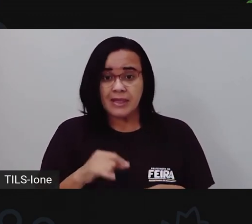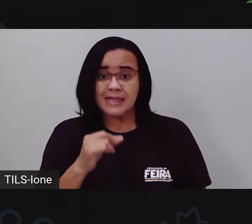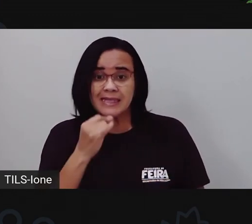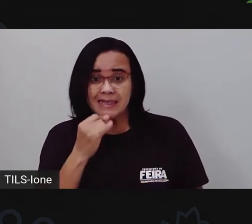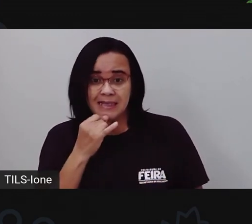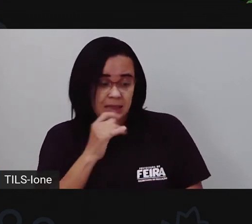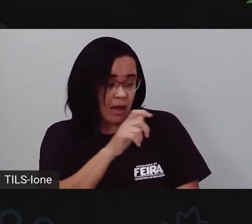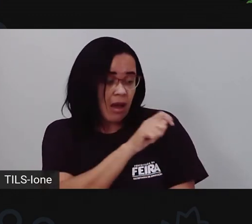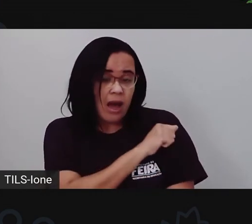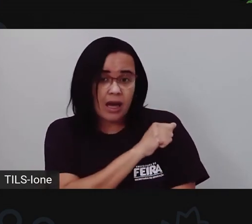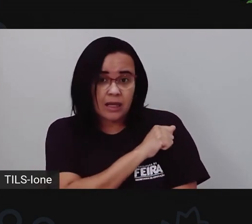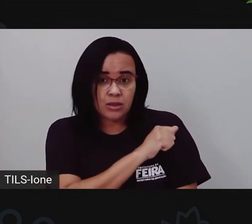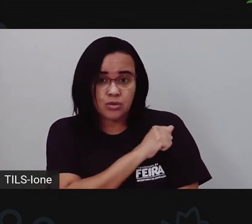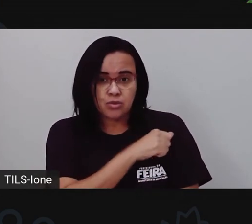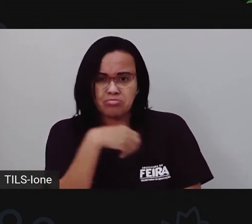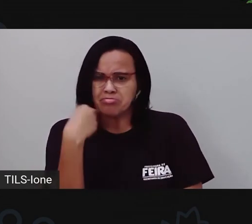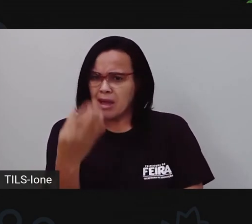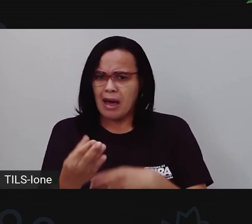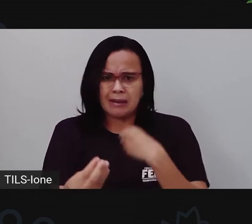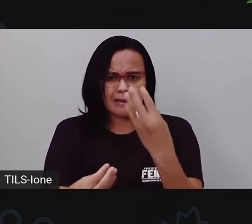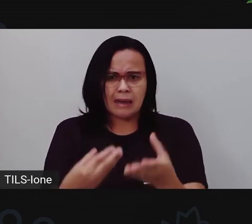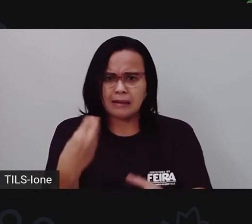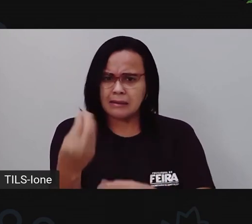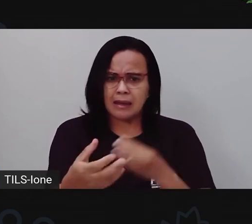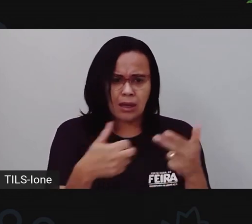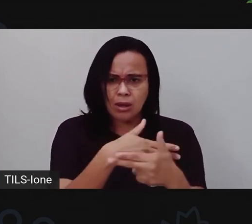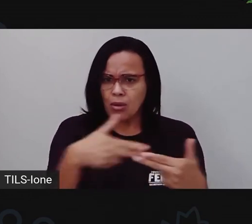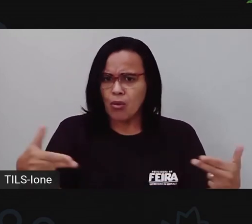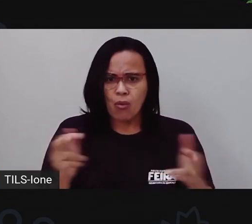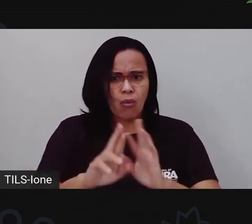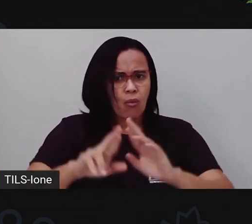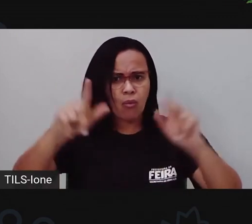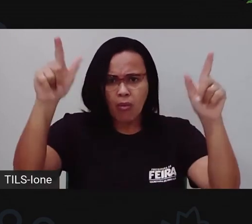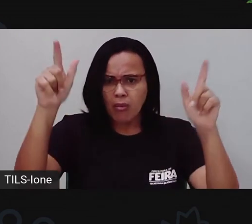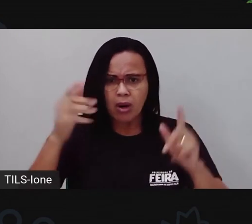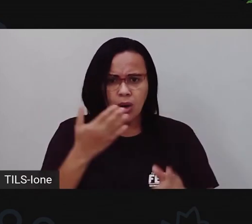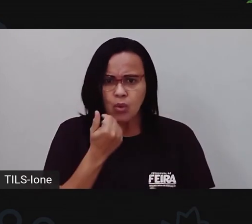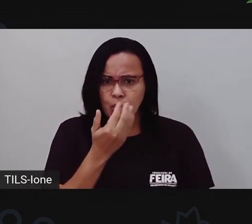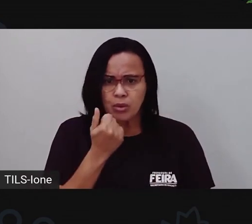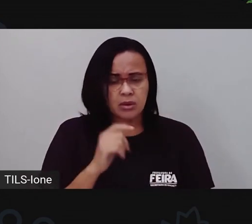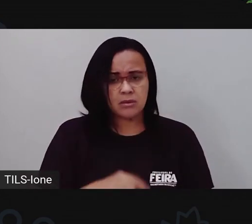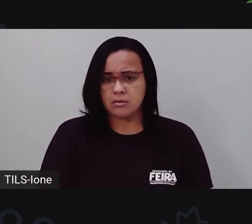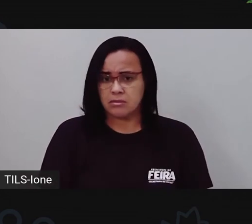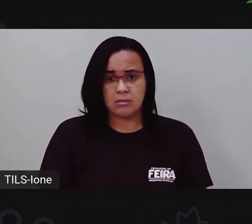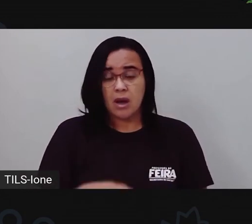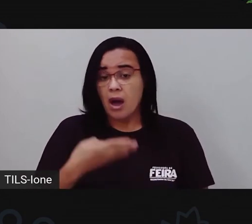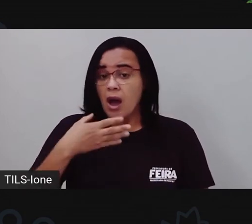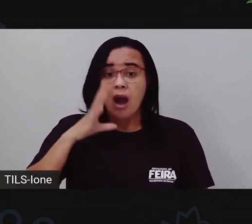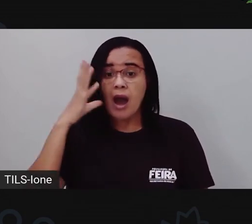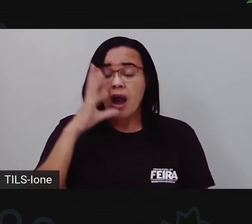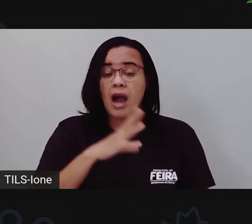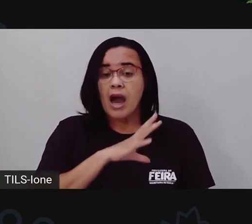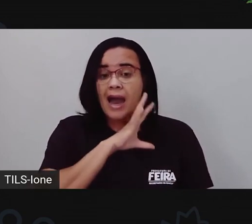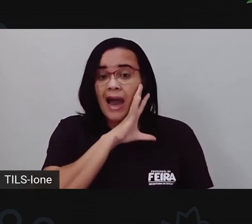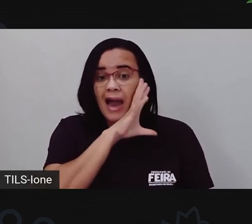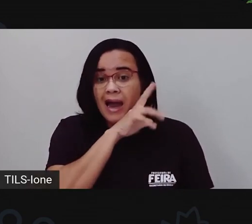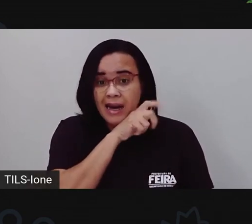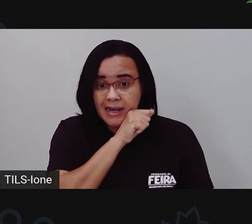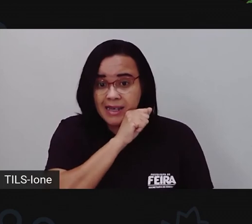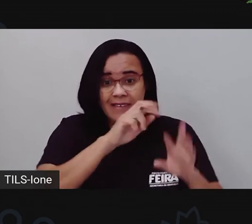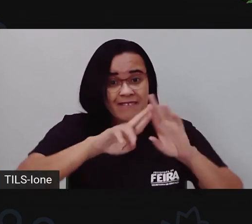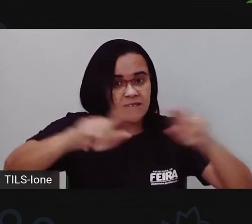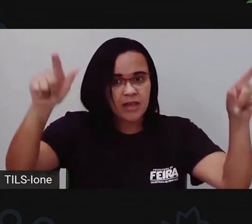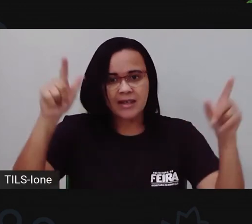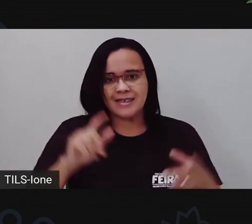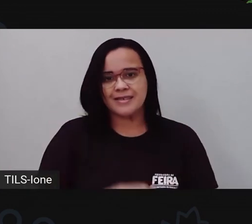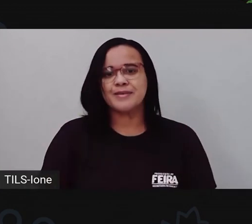gente não pode interferir na natureza. Então, os animais, eles estão acostumados a comer outros animais livres na natureza.